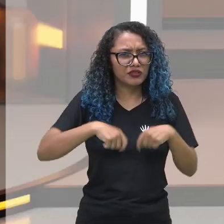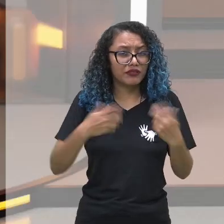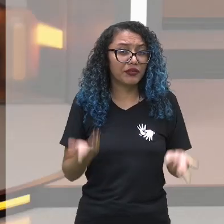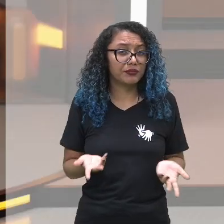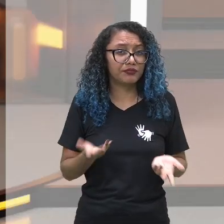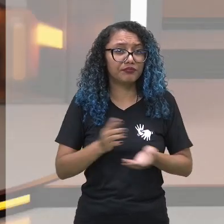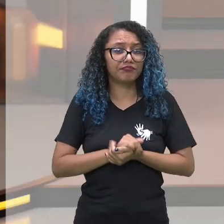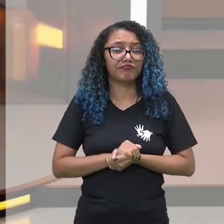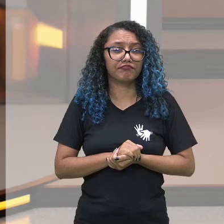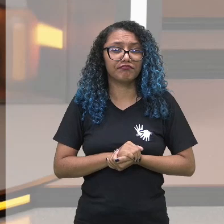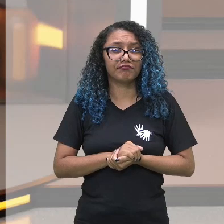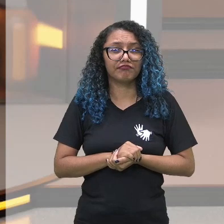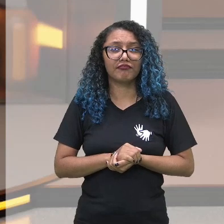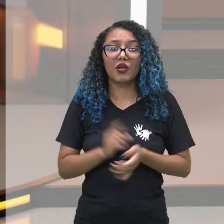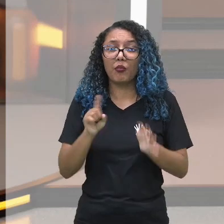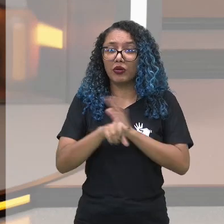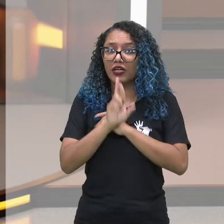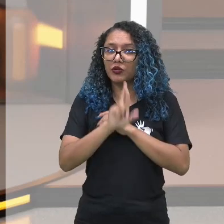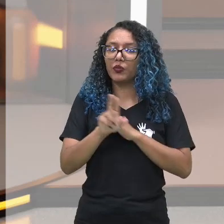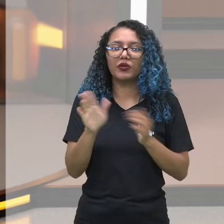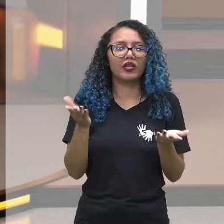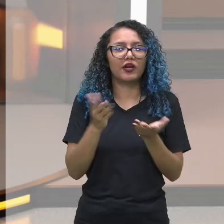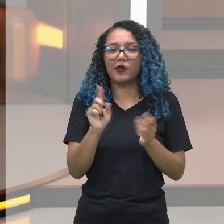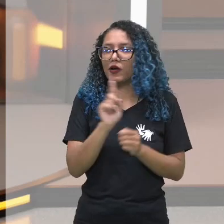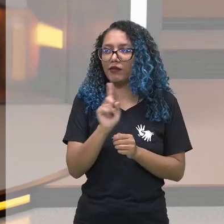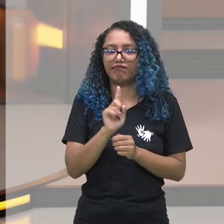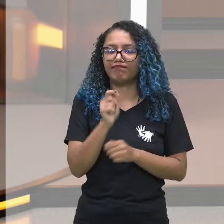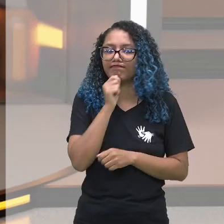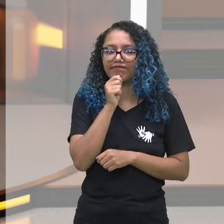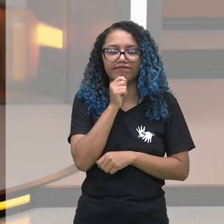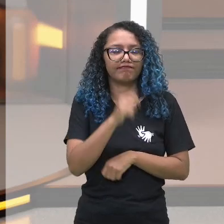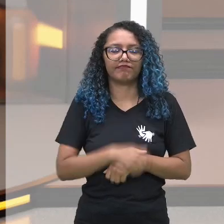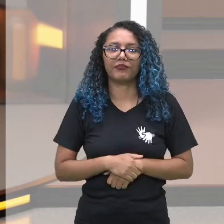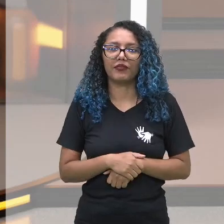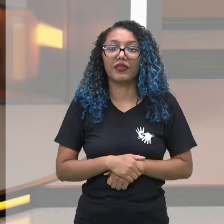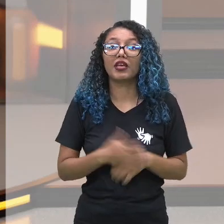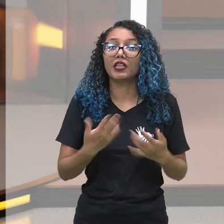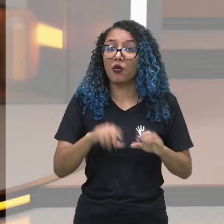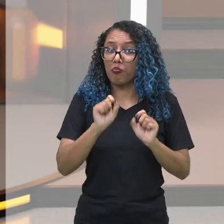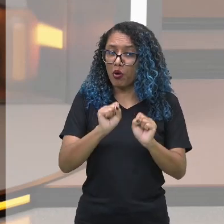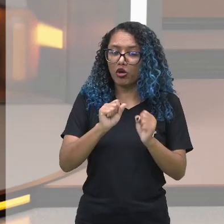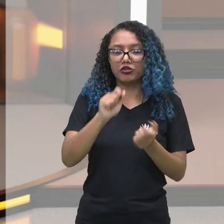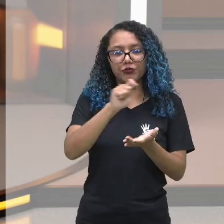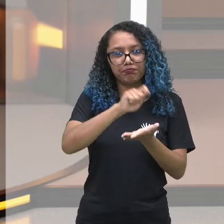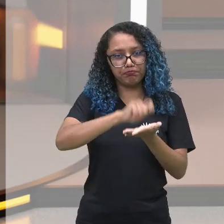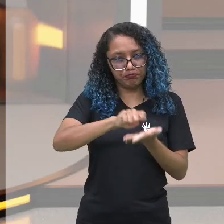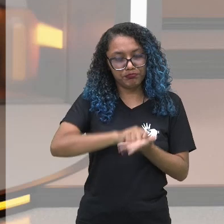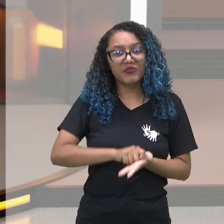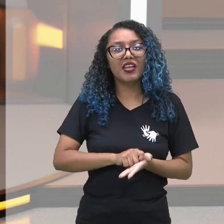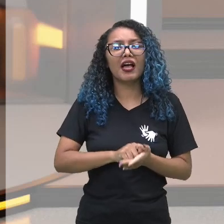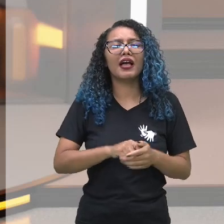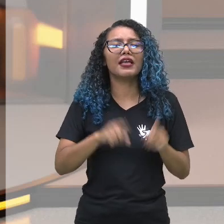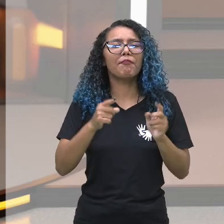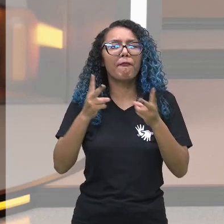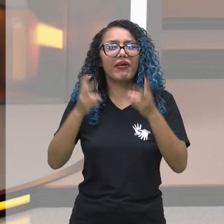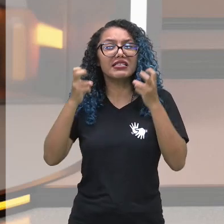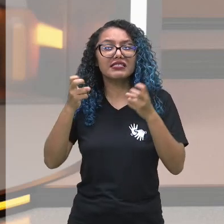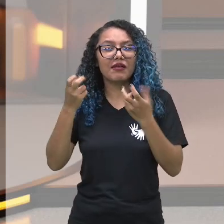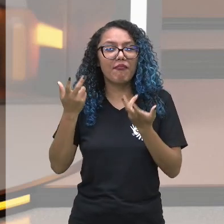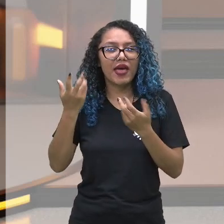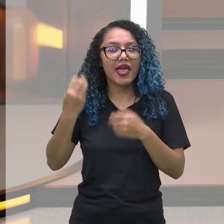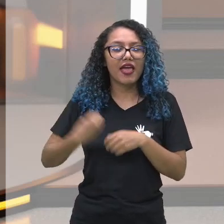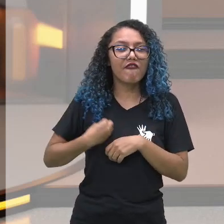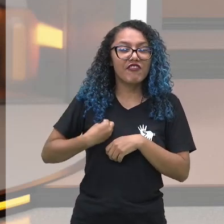Essa pergunta nós não vamos responder aqui. Vou pedir que vocês anotem e procurem ver na prática